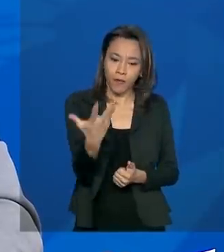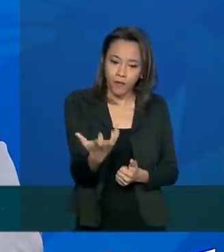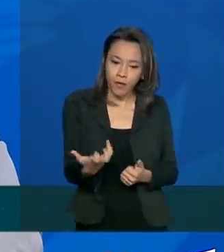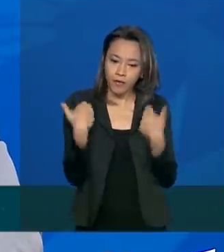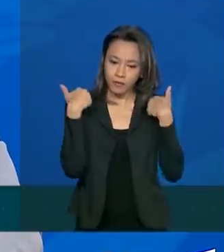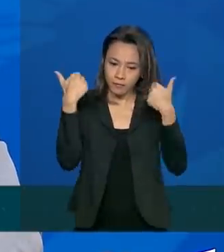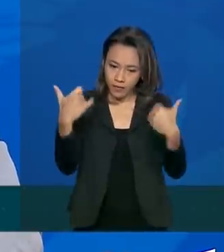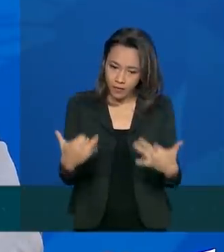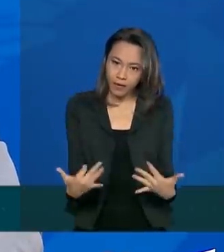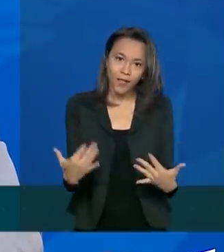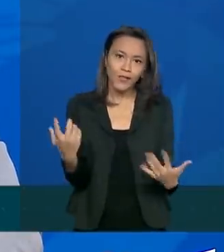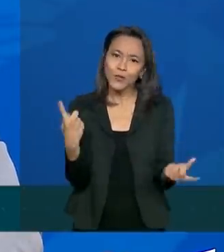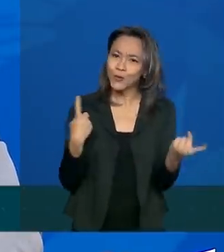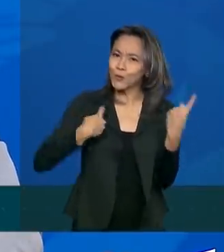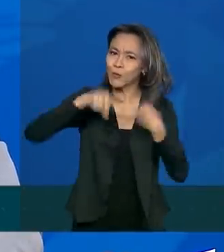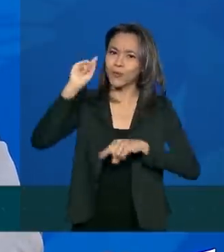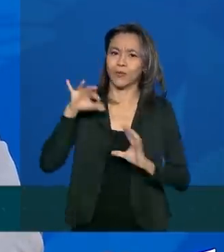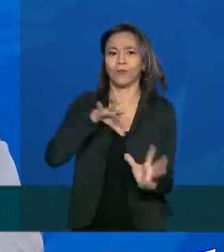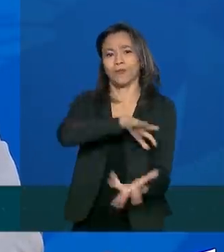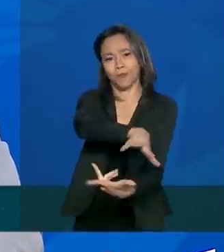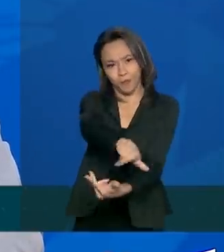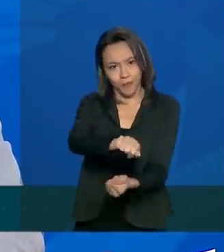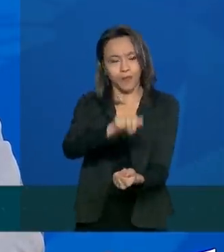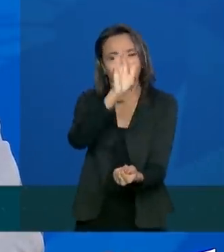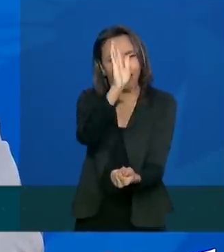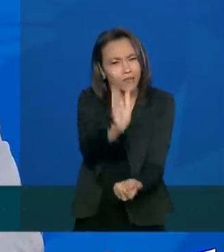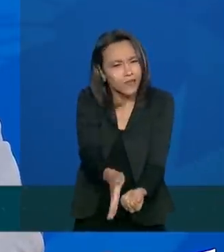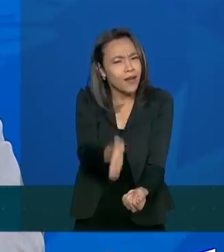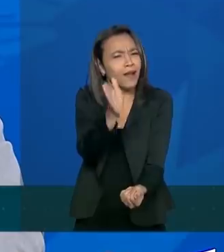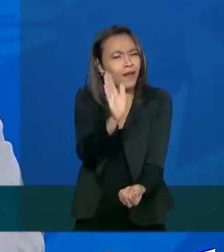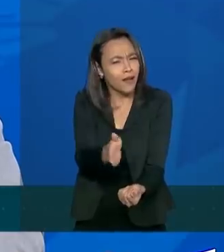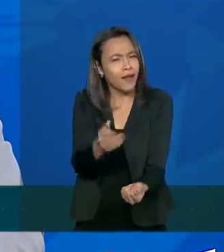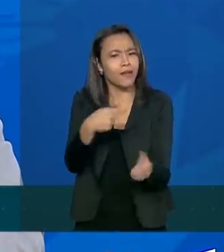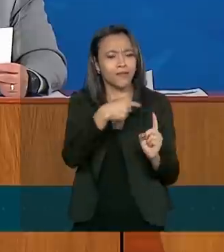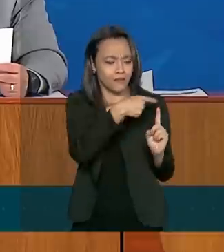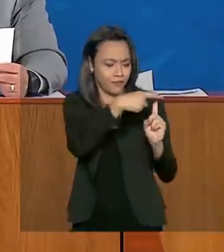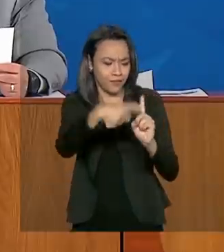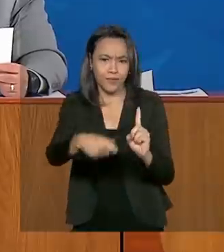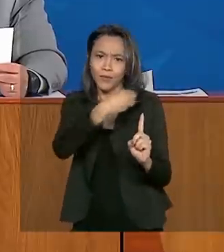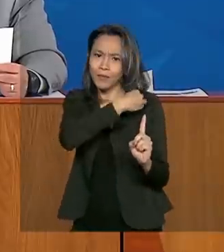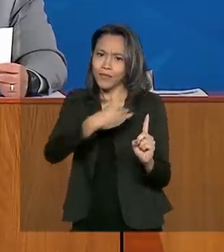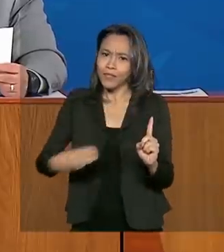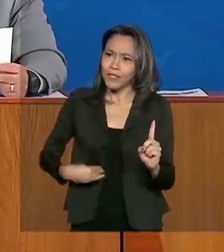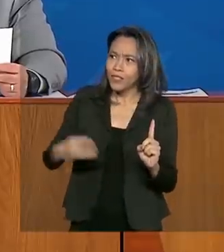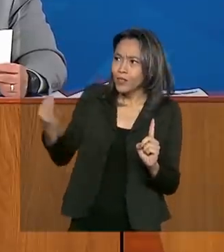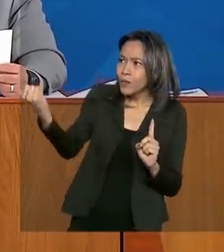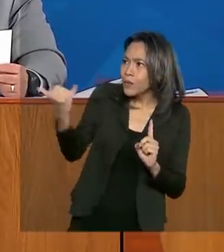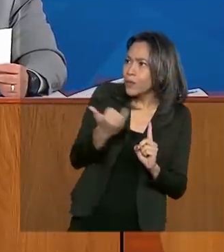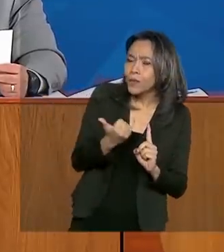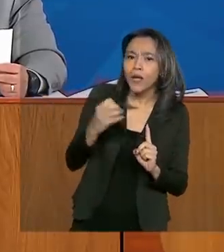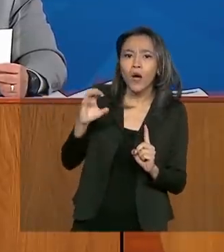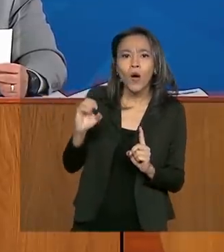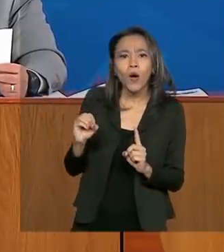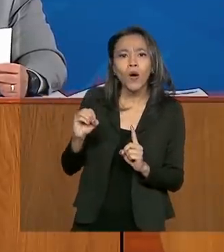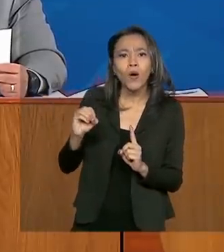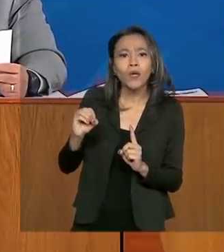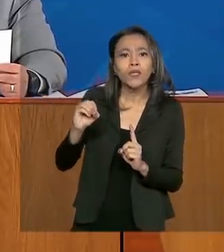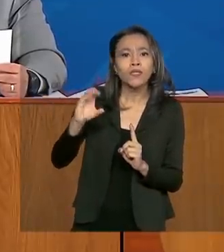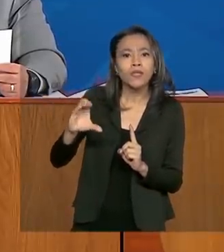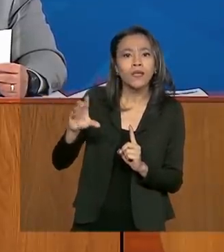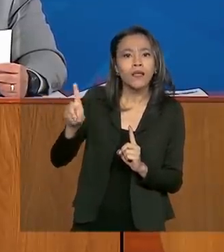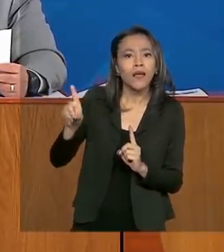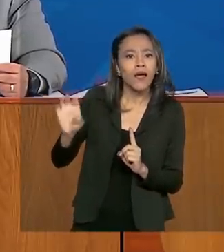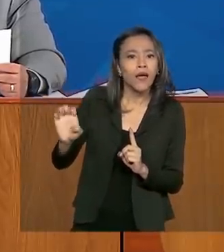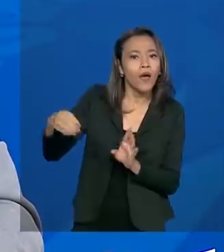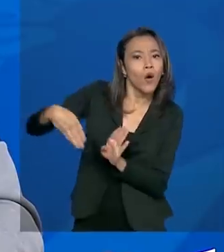é sucesso no mundo todo, já foi até o ministro Braga Neto disse que recebeu da OECDE algumas solicitações de